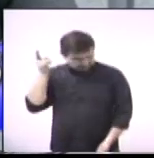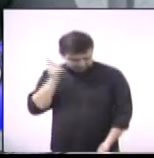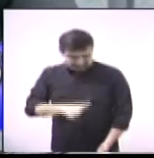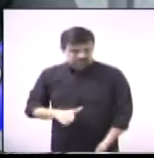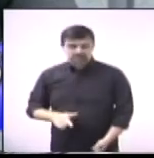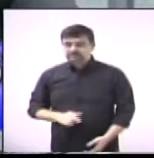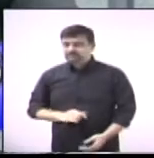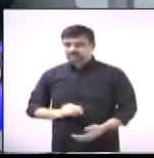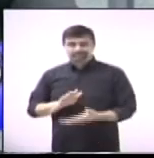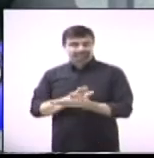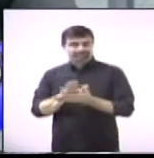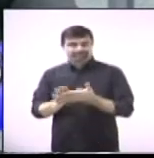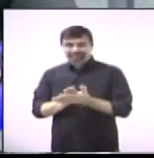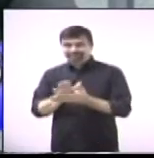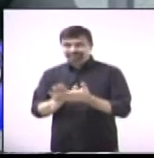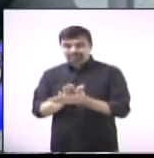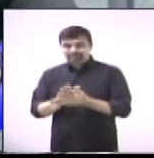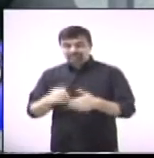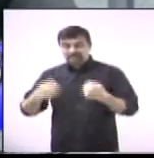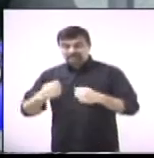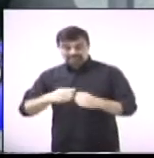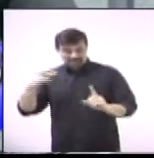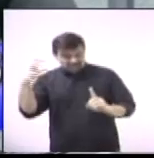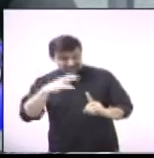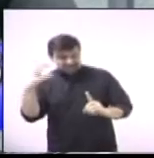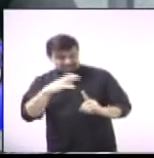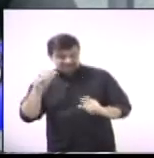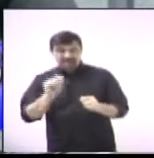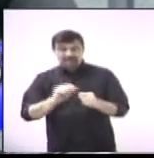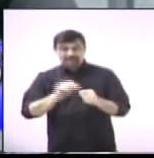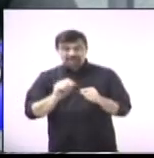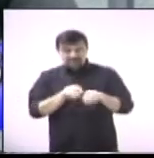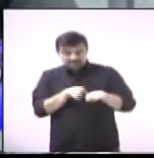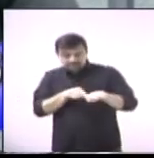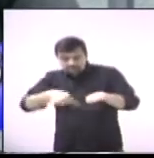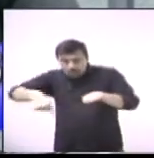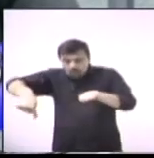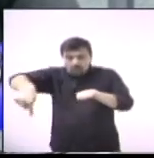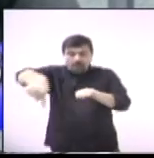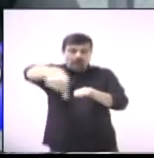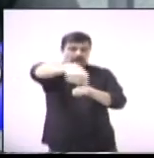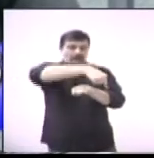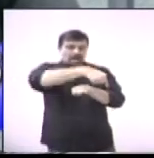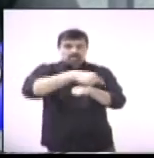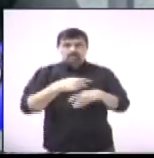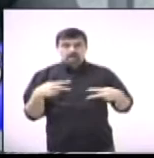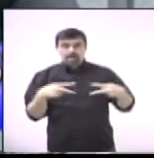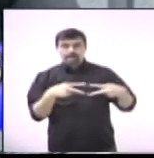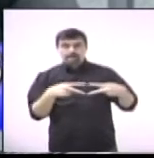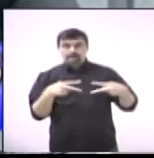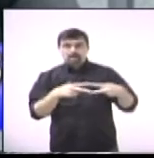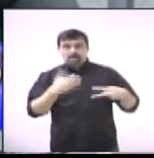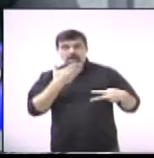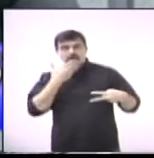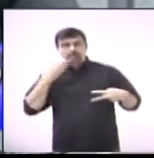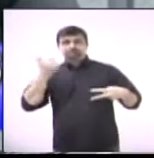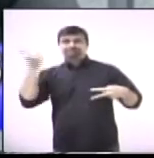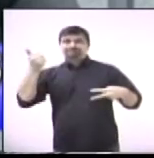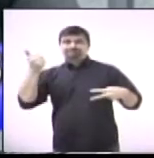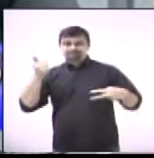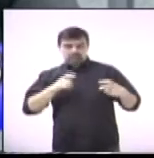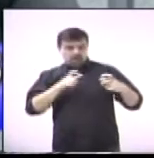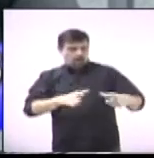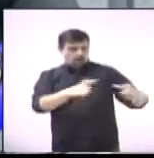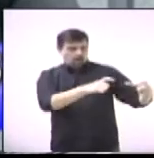na época, convencer a Rota das Bandeiras a abrir esse retorno para que a cidade possa acessar os